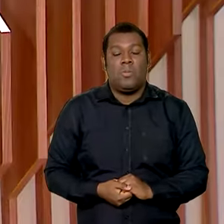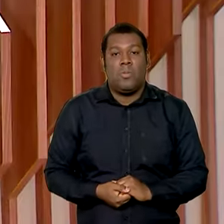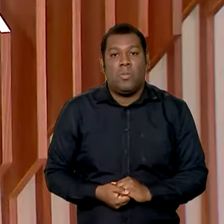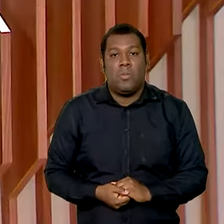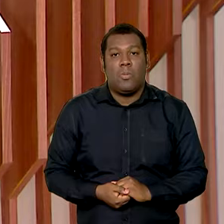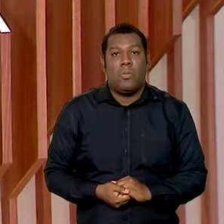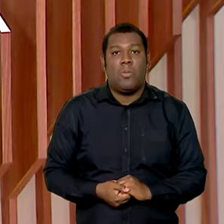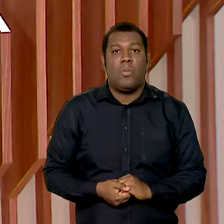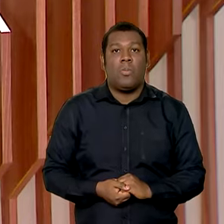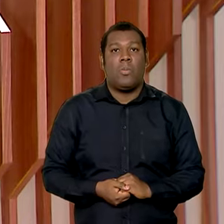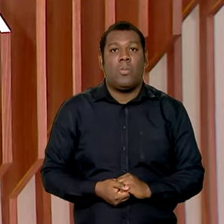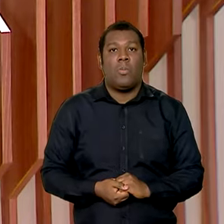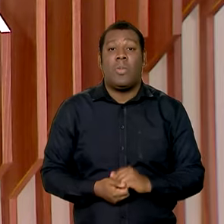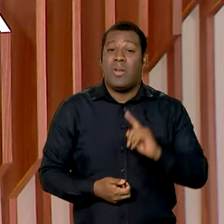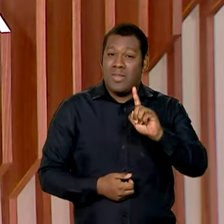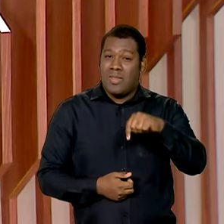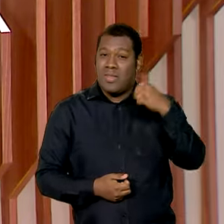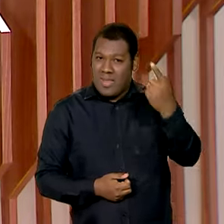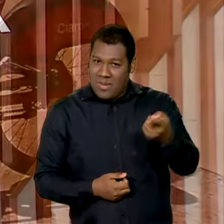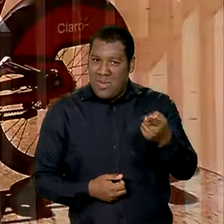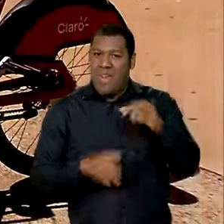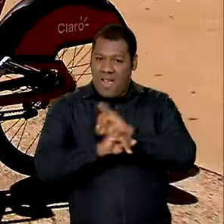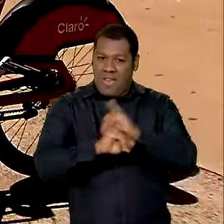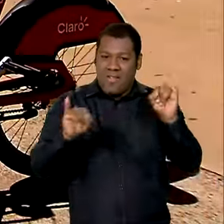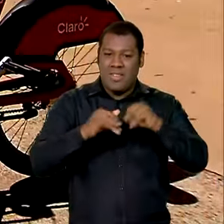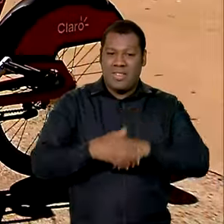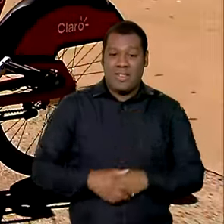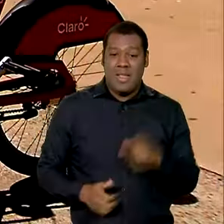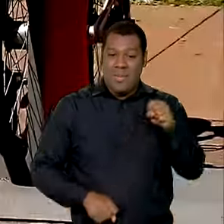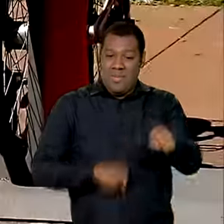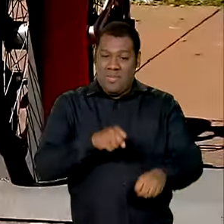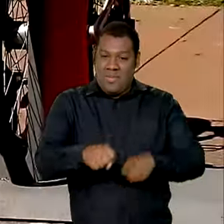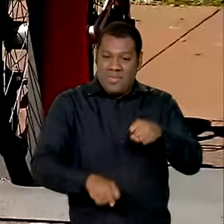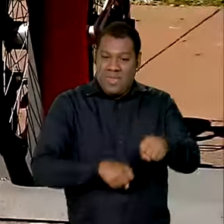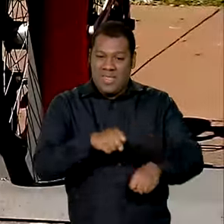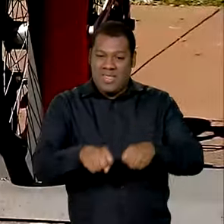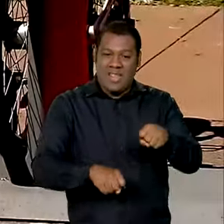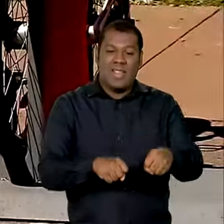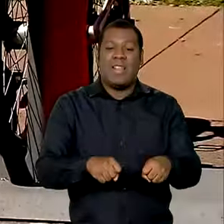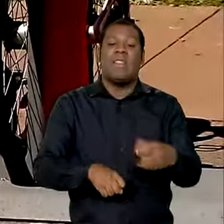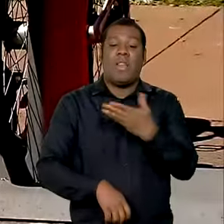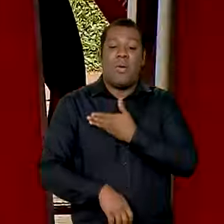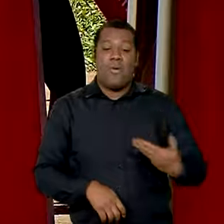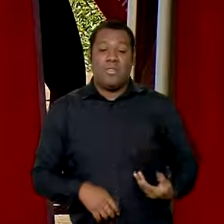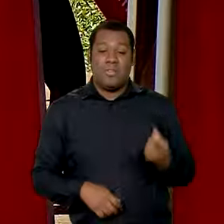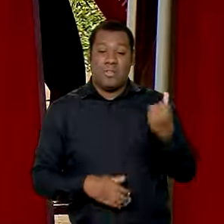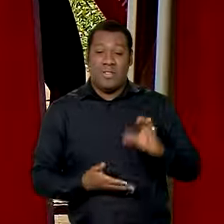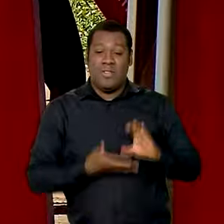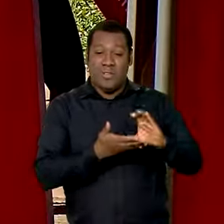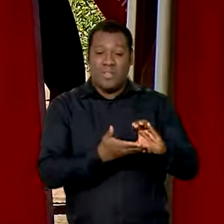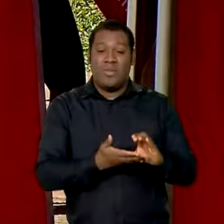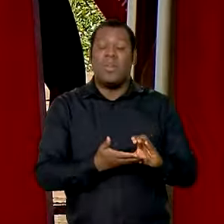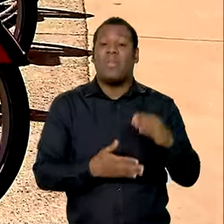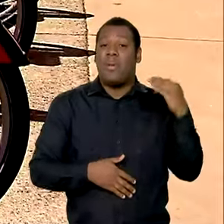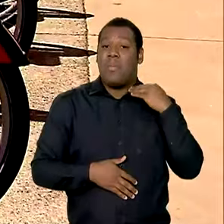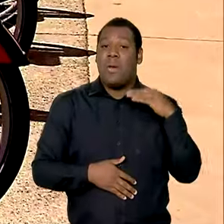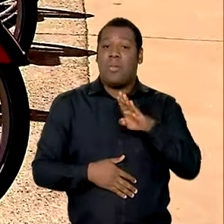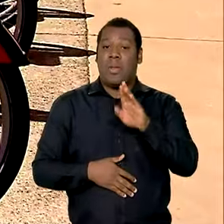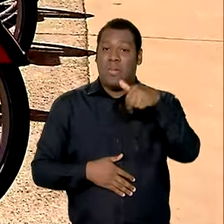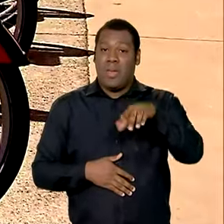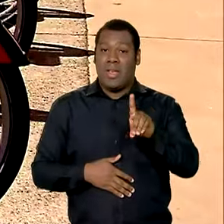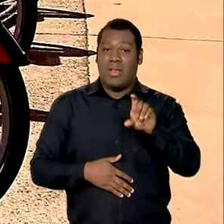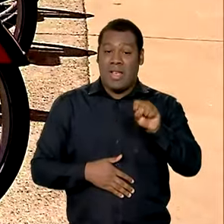No próximo bloco, bicicletas e estações da Tembice vão receber investimentos do BNDES para